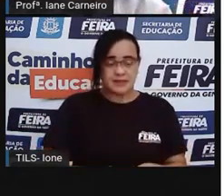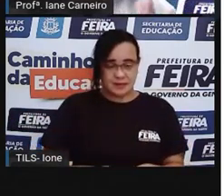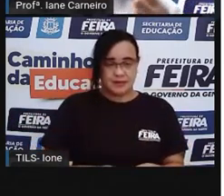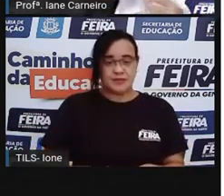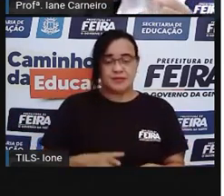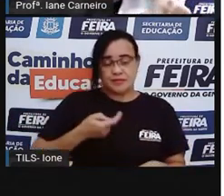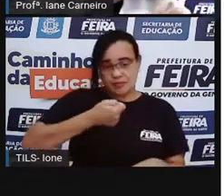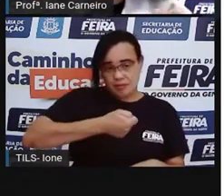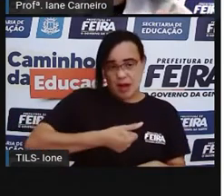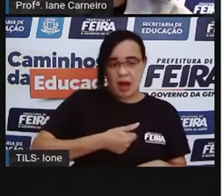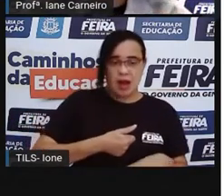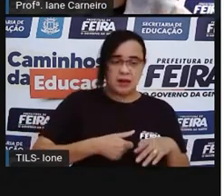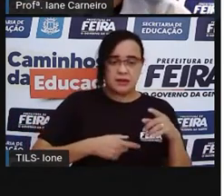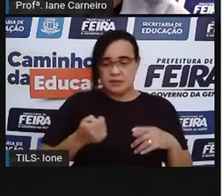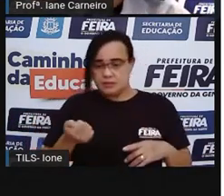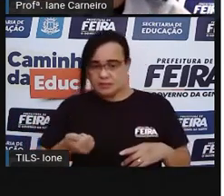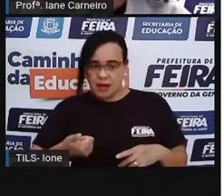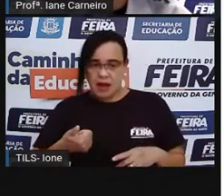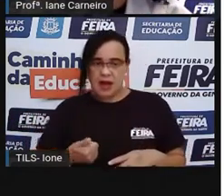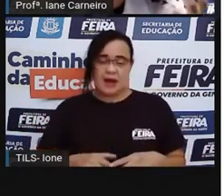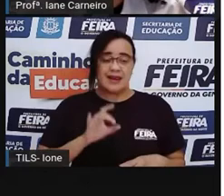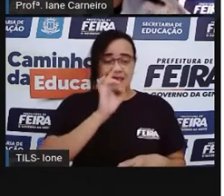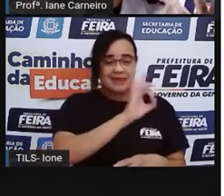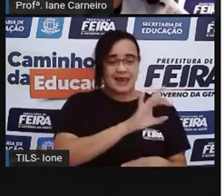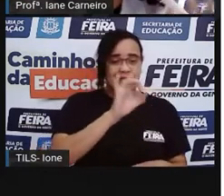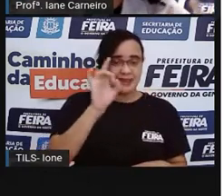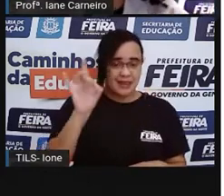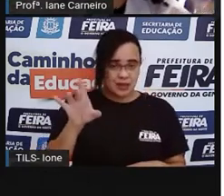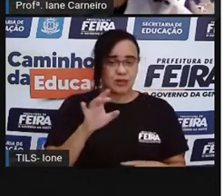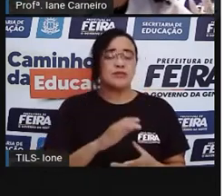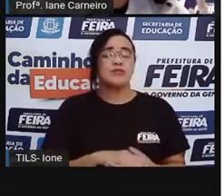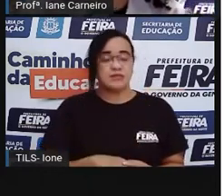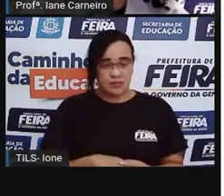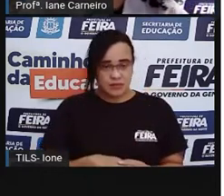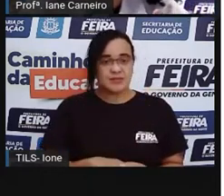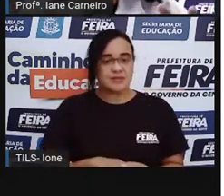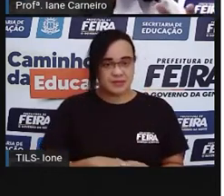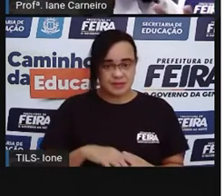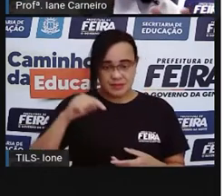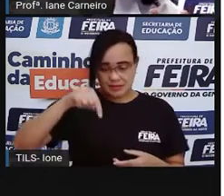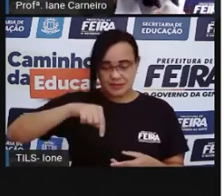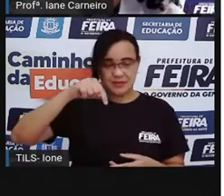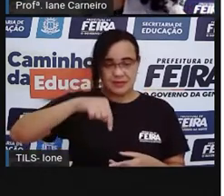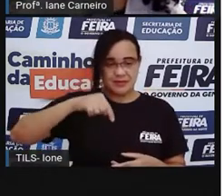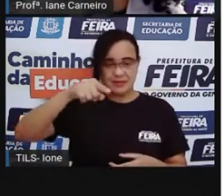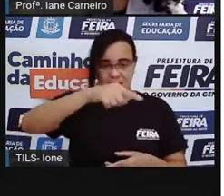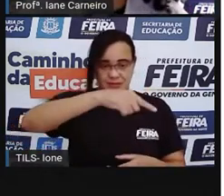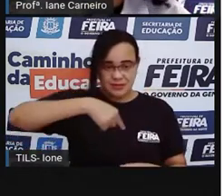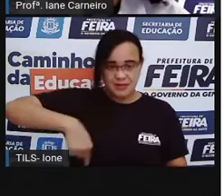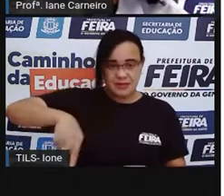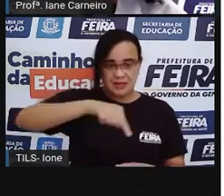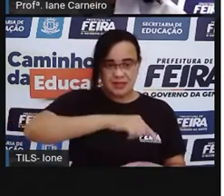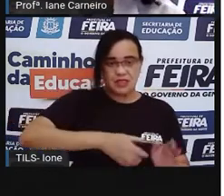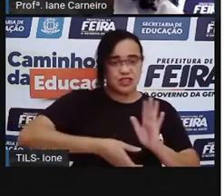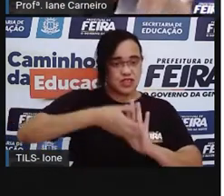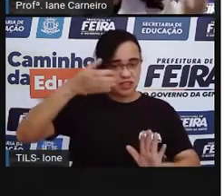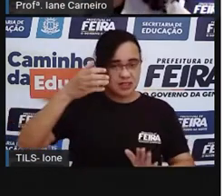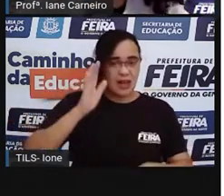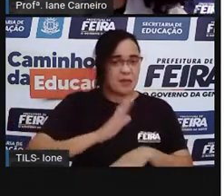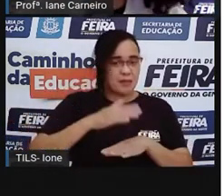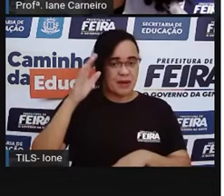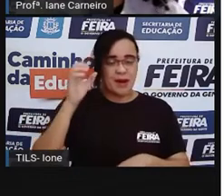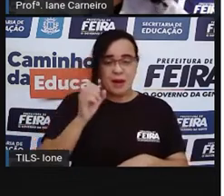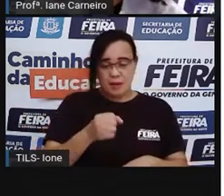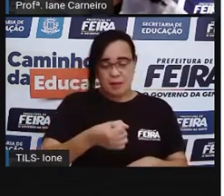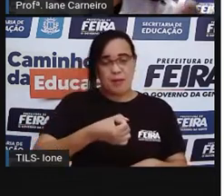sua vez, tem que tentar tirar o maior número de bolinhas aqui dentro do círculo. E aí, tem